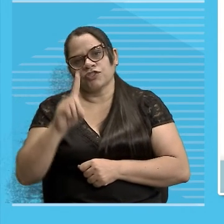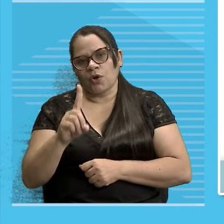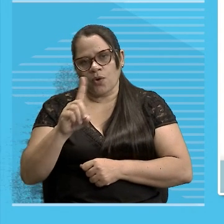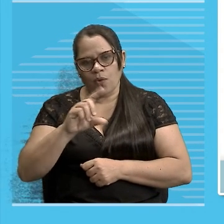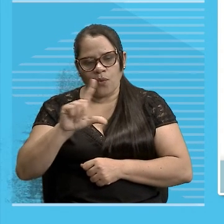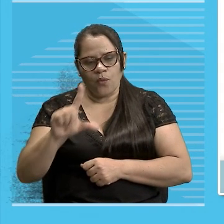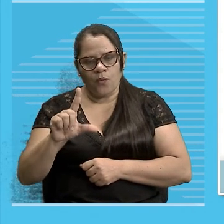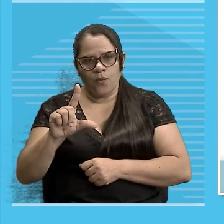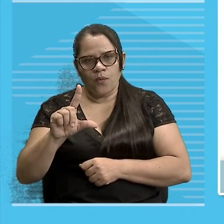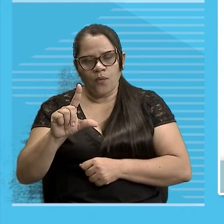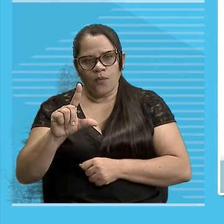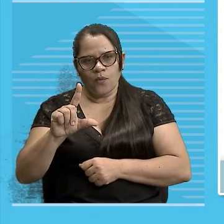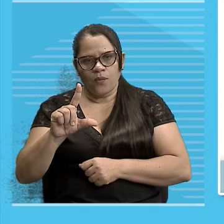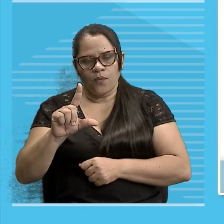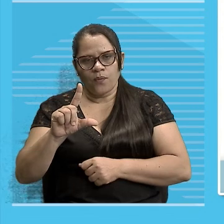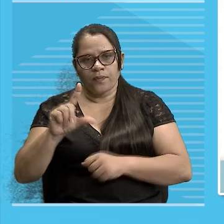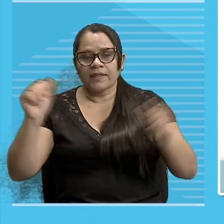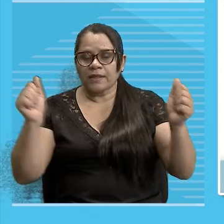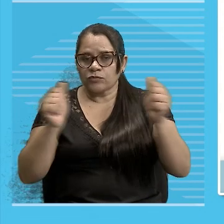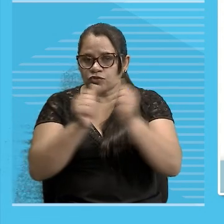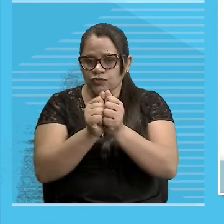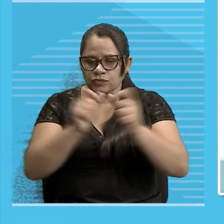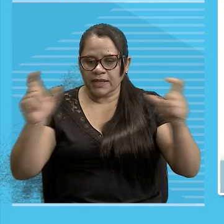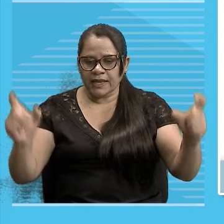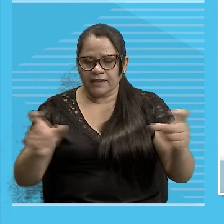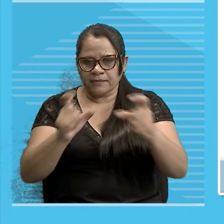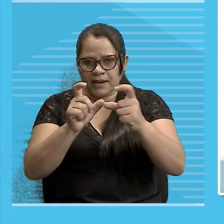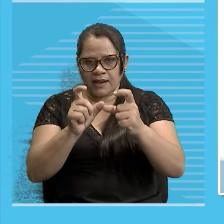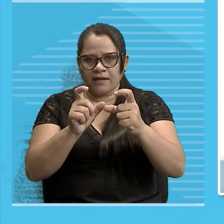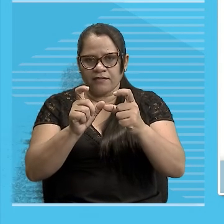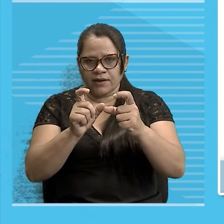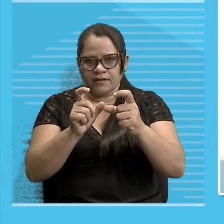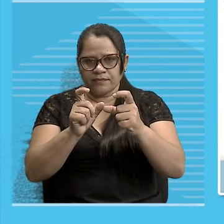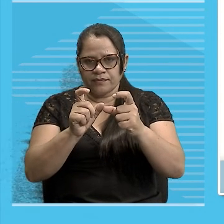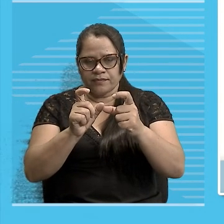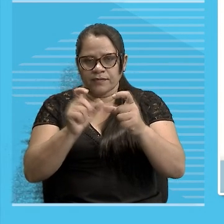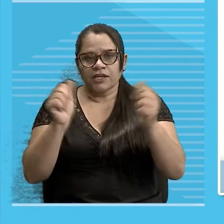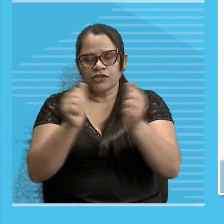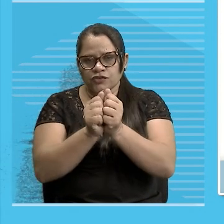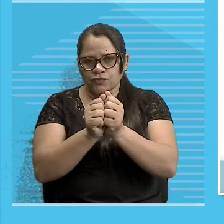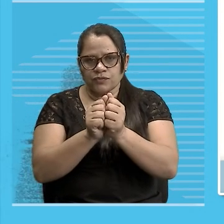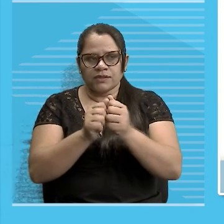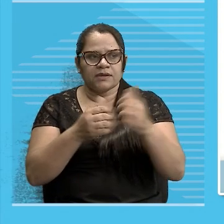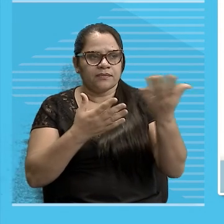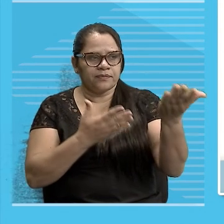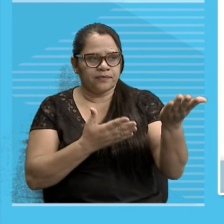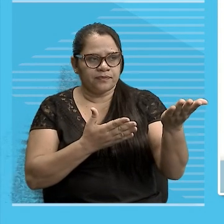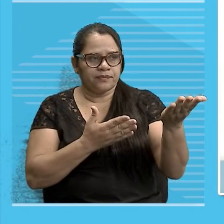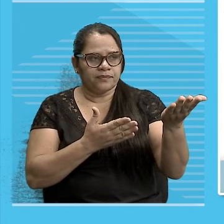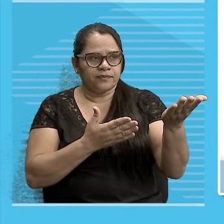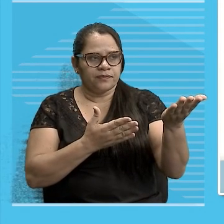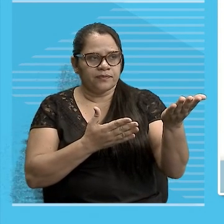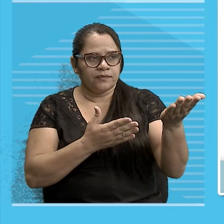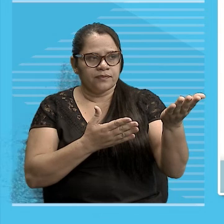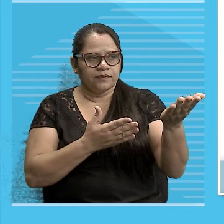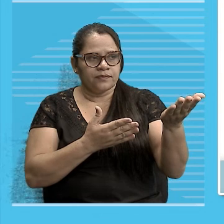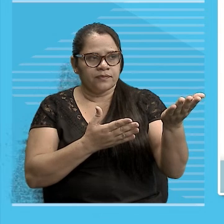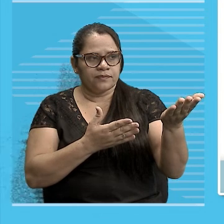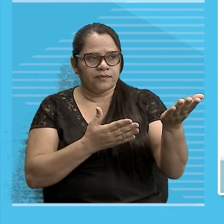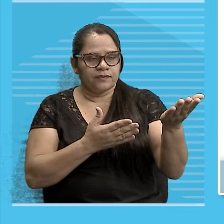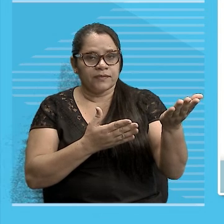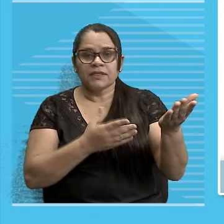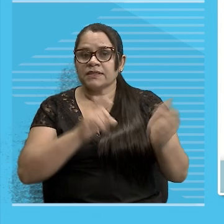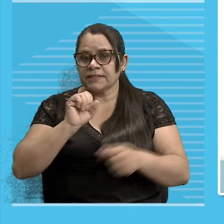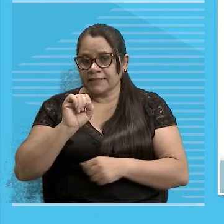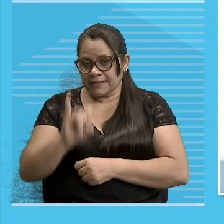lá no final Vai ficar gira o sol Eu não digo que sol, sóis Então gira, sóis Olha aí Se um dos elementos